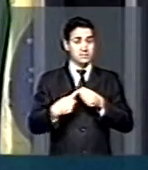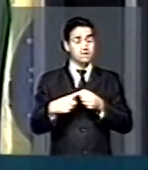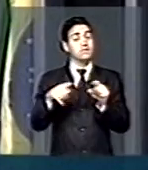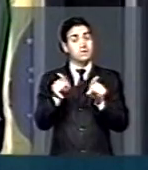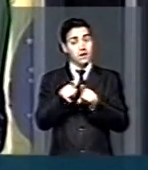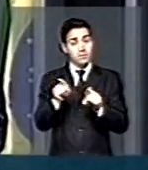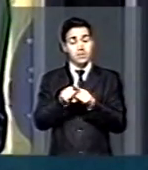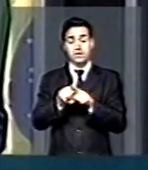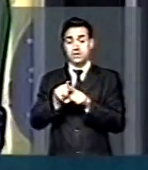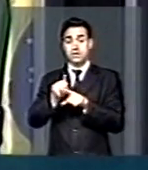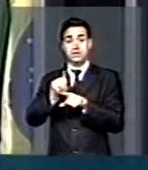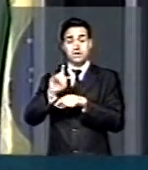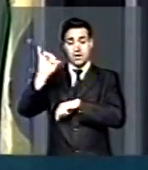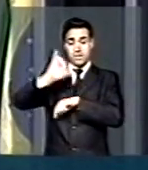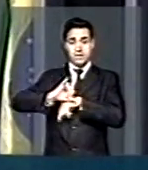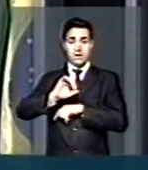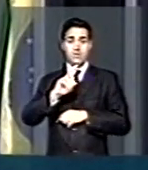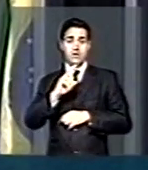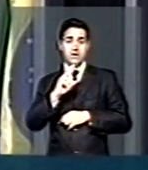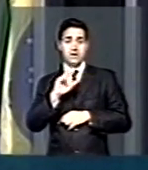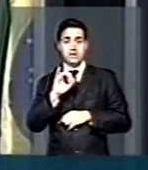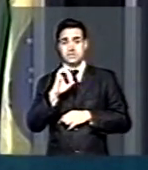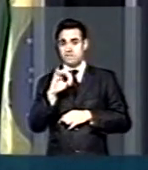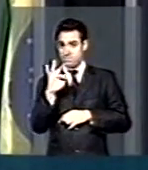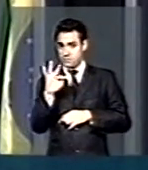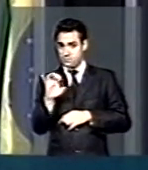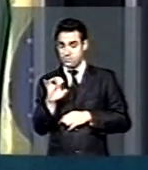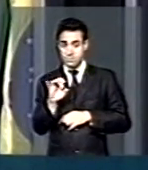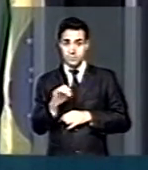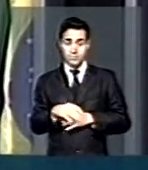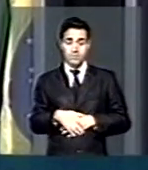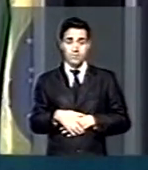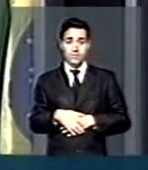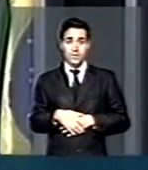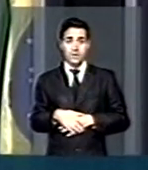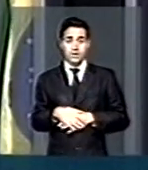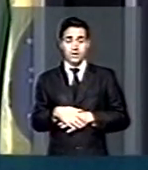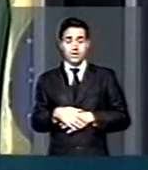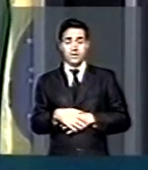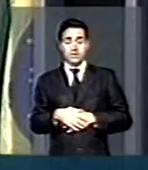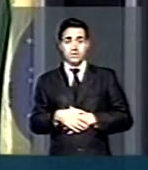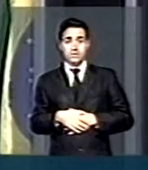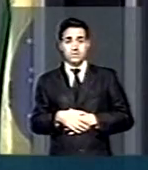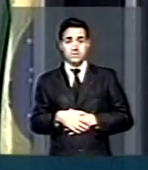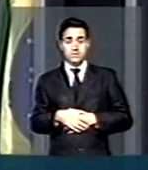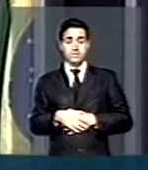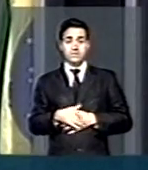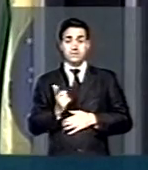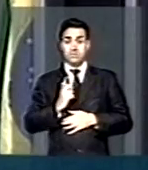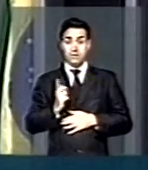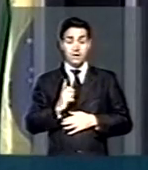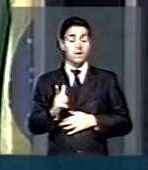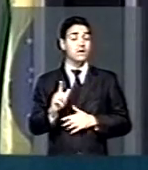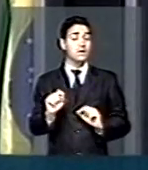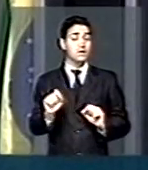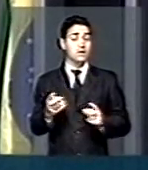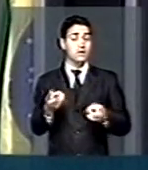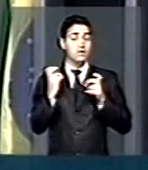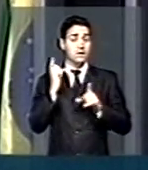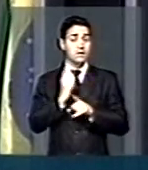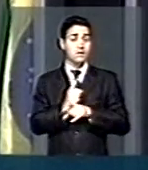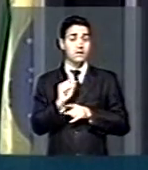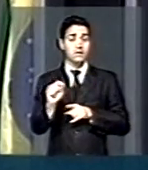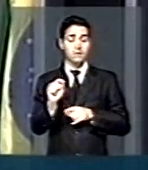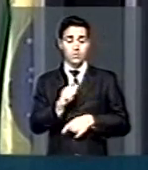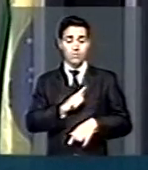E isso dentro de um contexto de absoluta e total omissão por